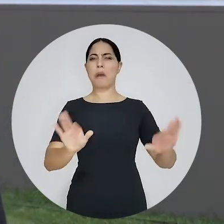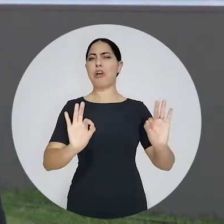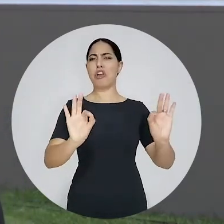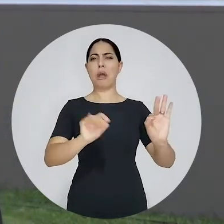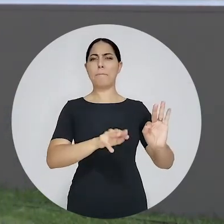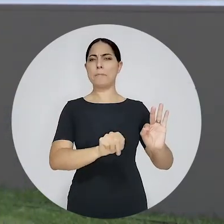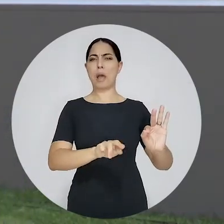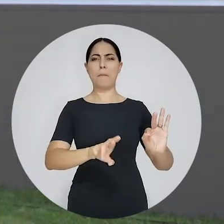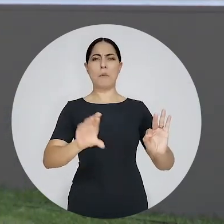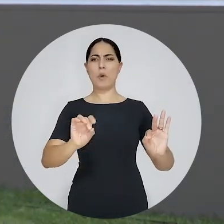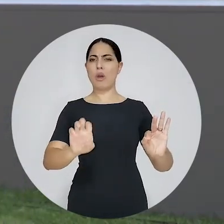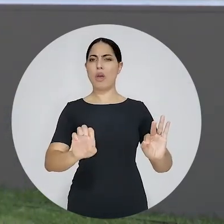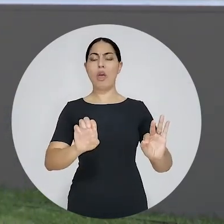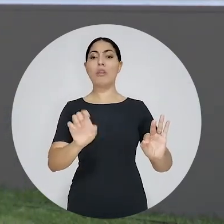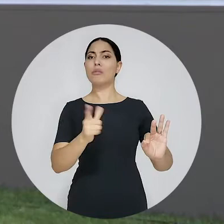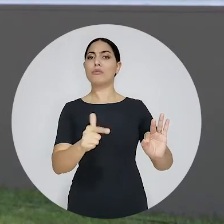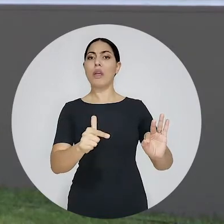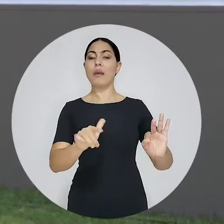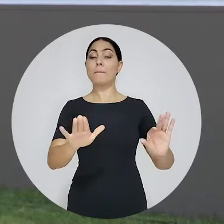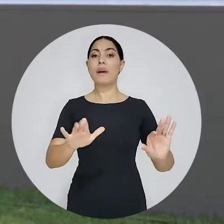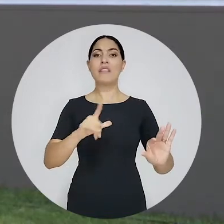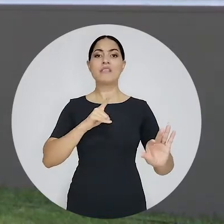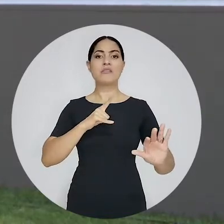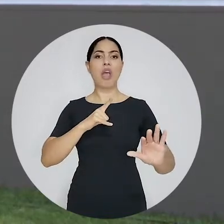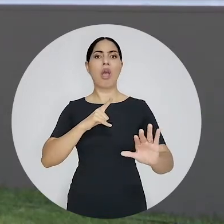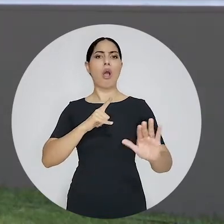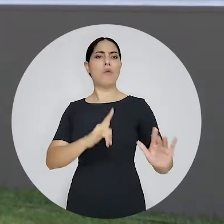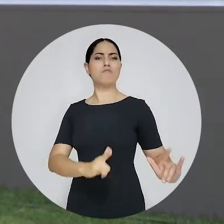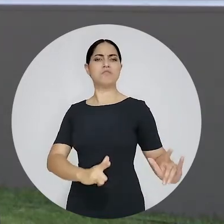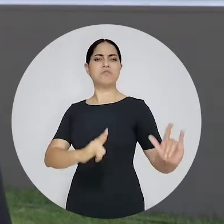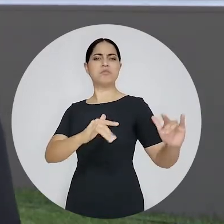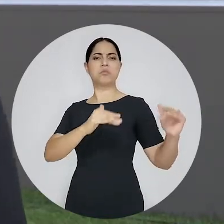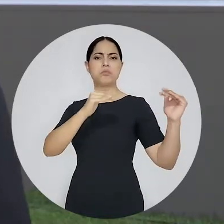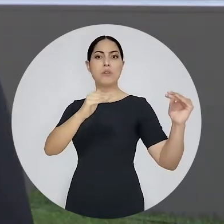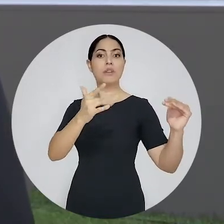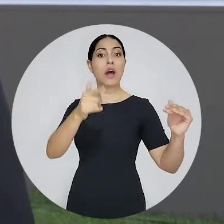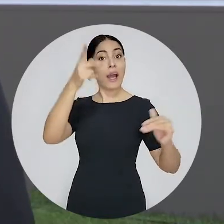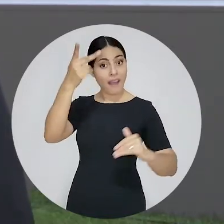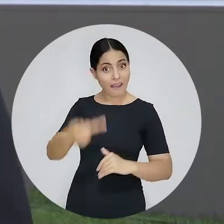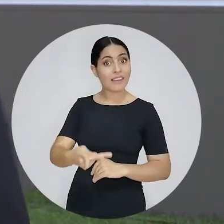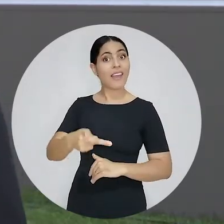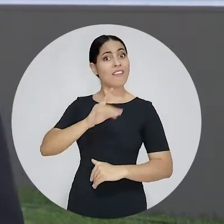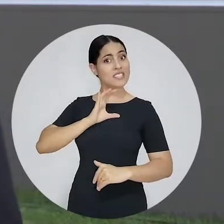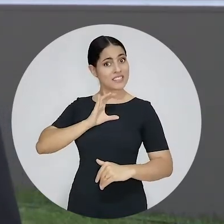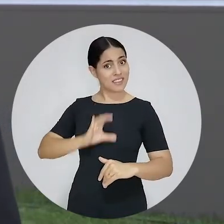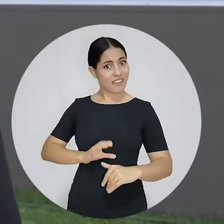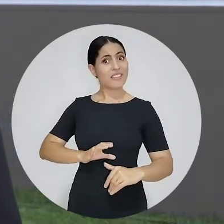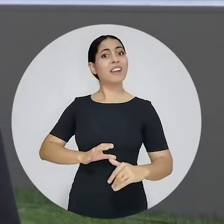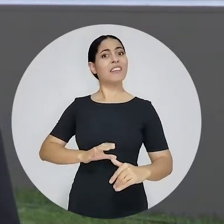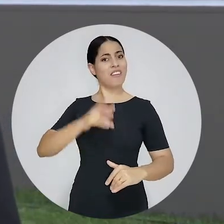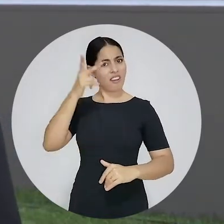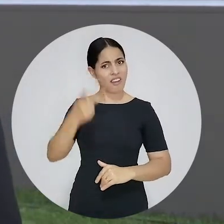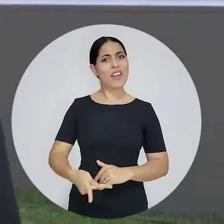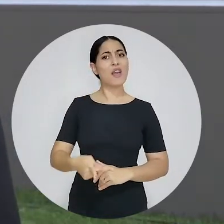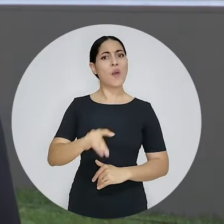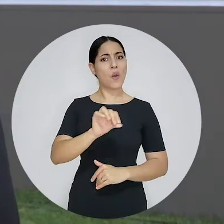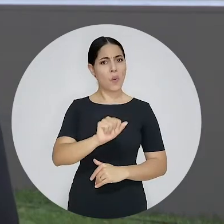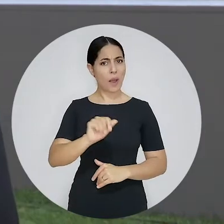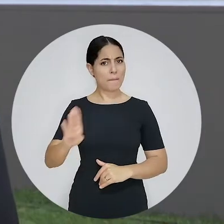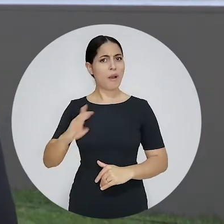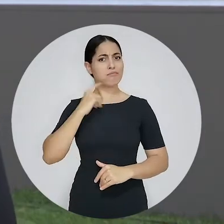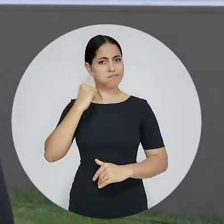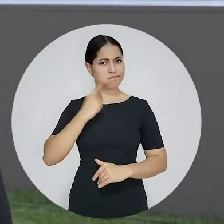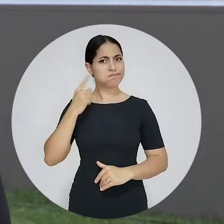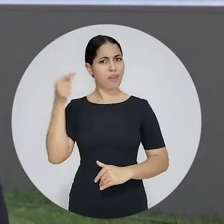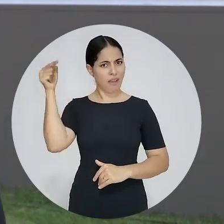aqui não tem as extravagâncias dos palácios. Aqui é uma catedral, é a catedral da cidadania. A advocacia